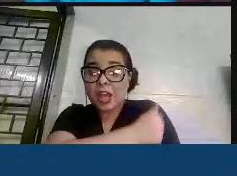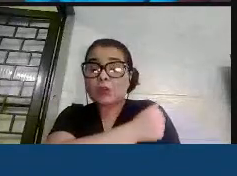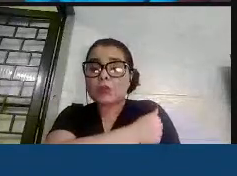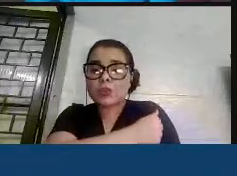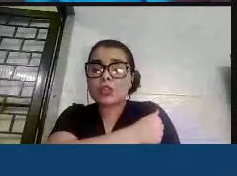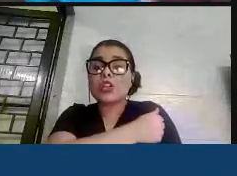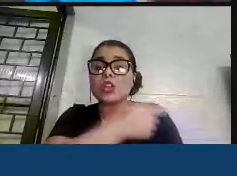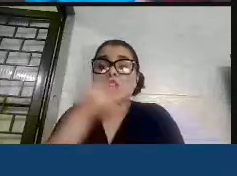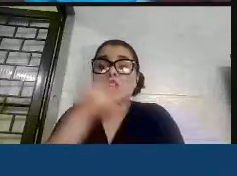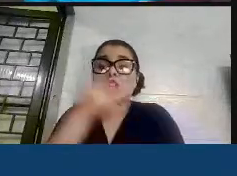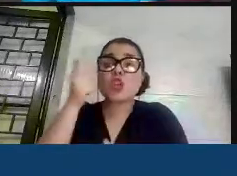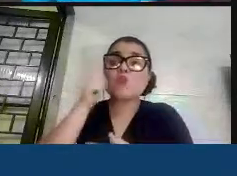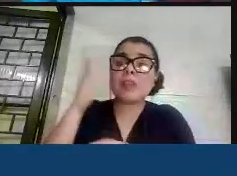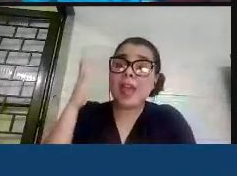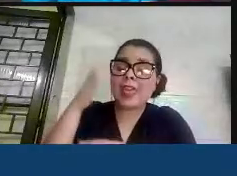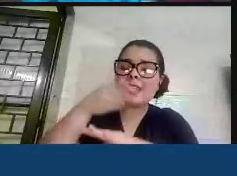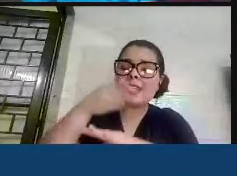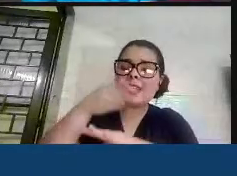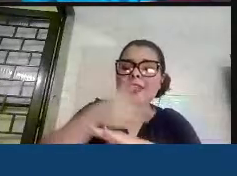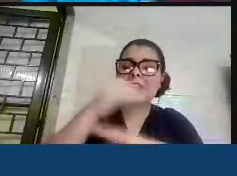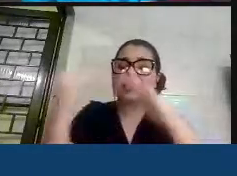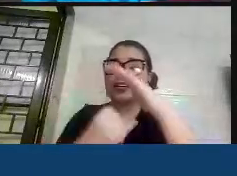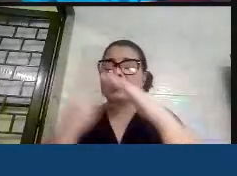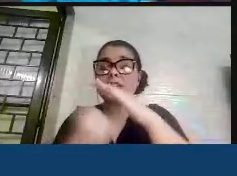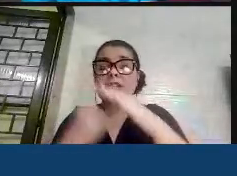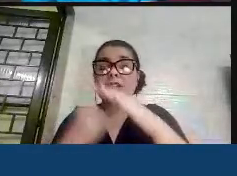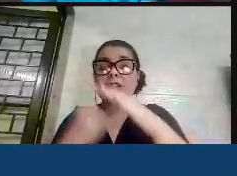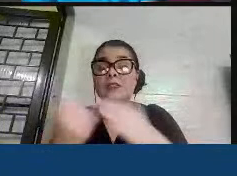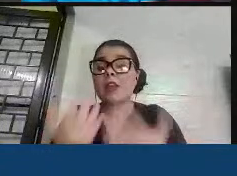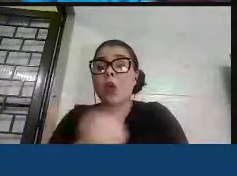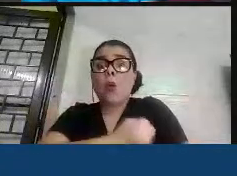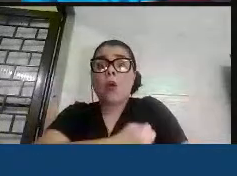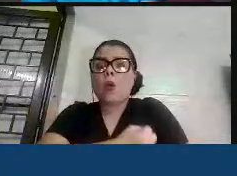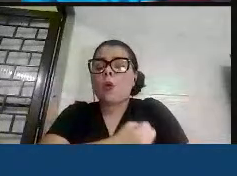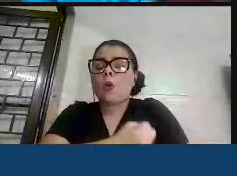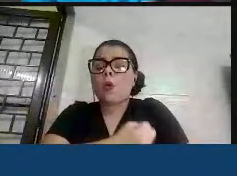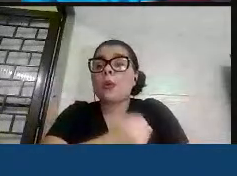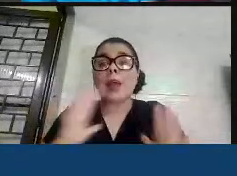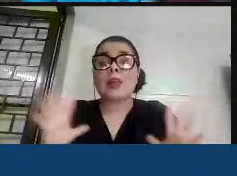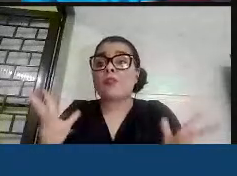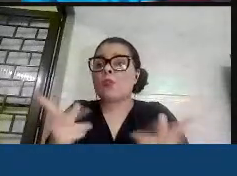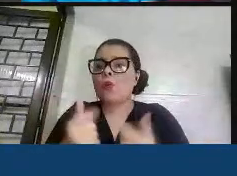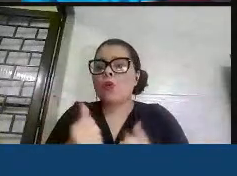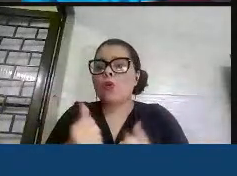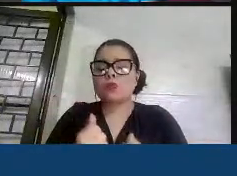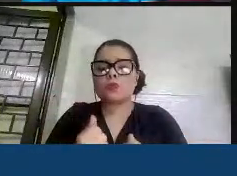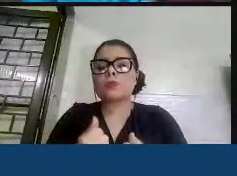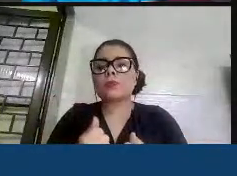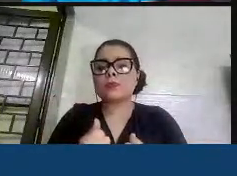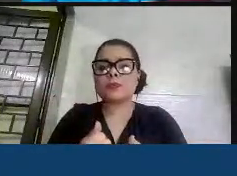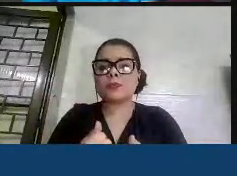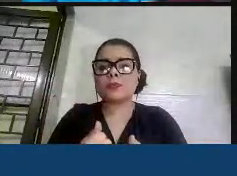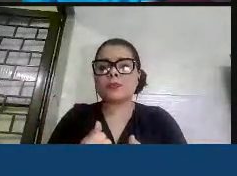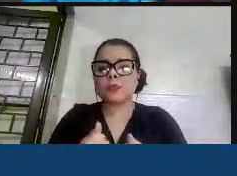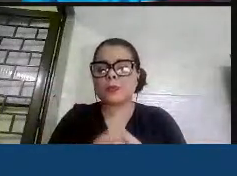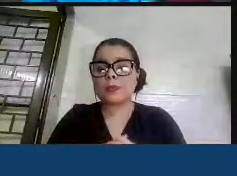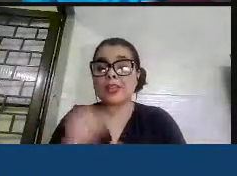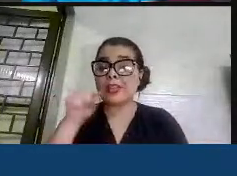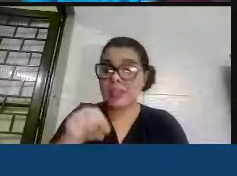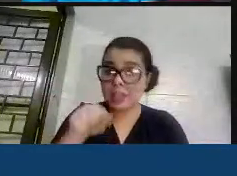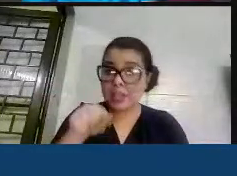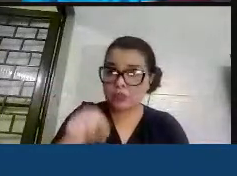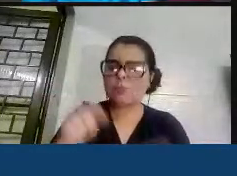para essas instituições, foi um número, assim, que eu achei mágico e maravilhoso e que deu a veracidade de que isso